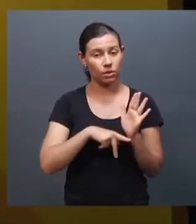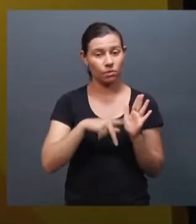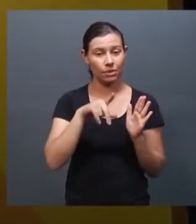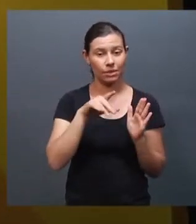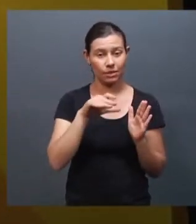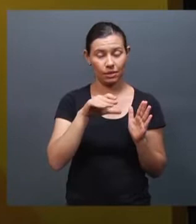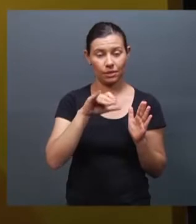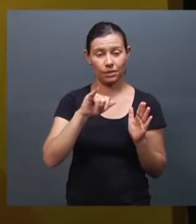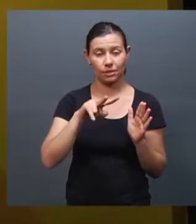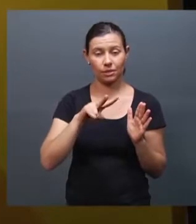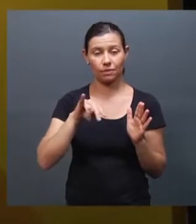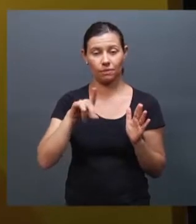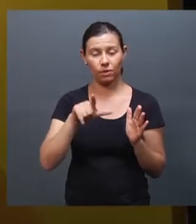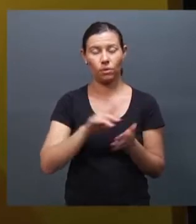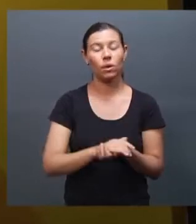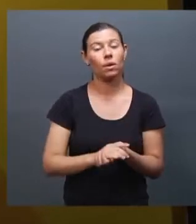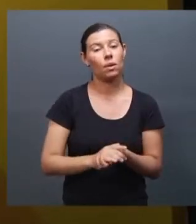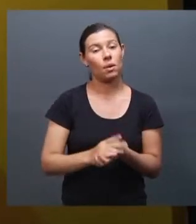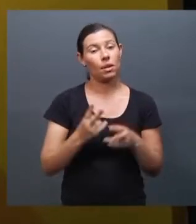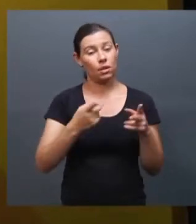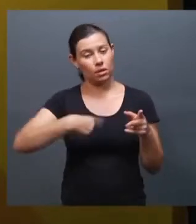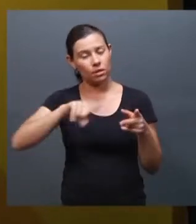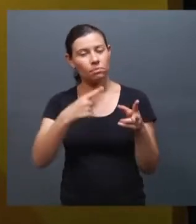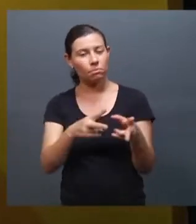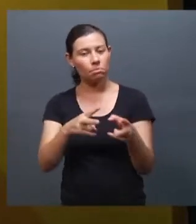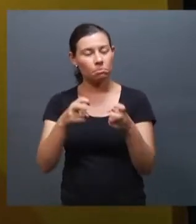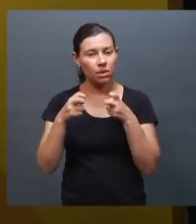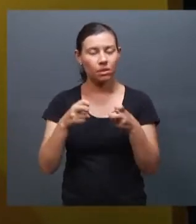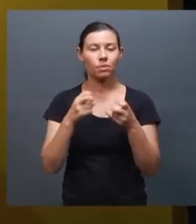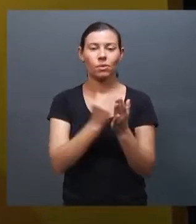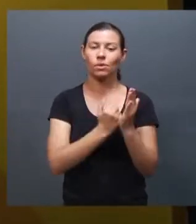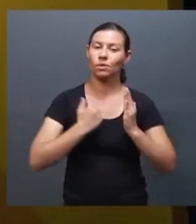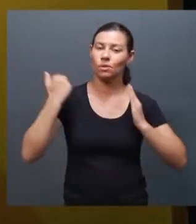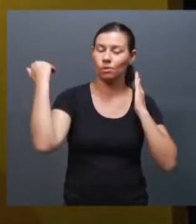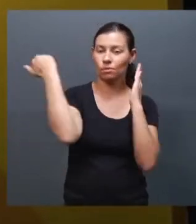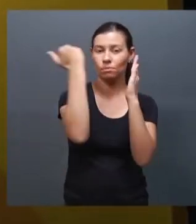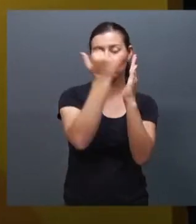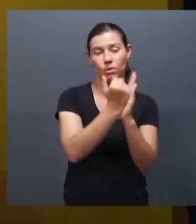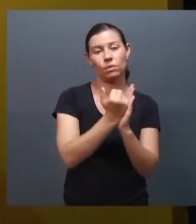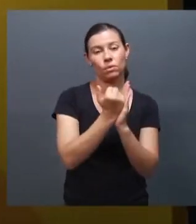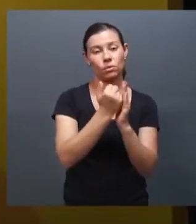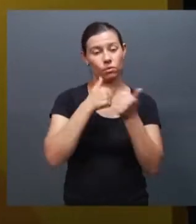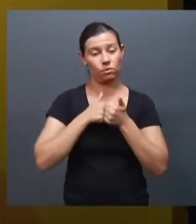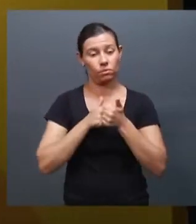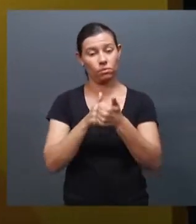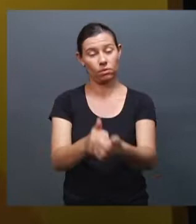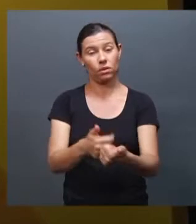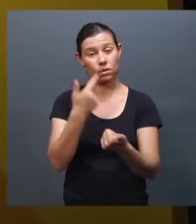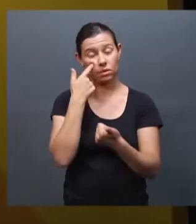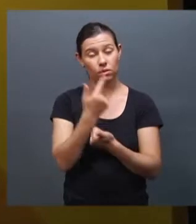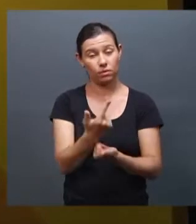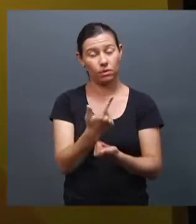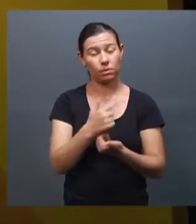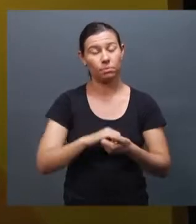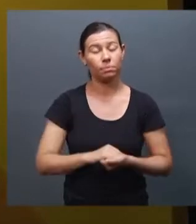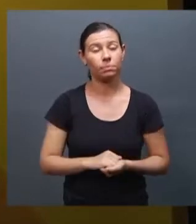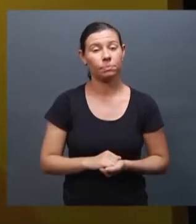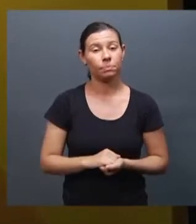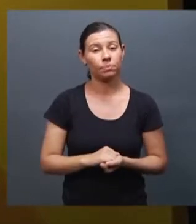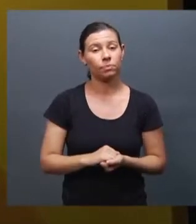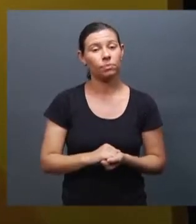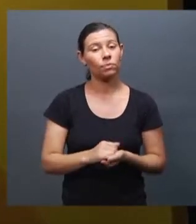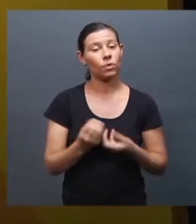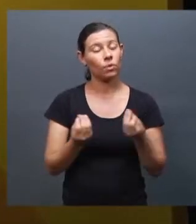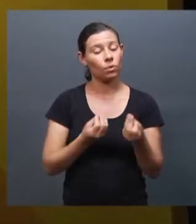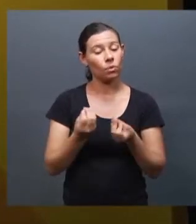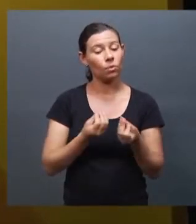teve um crescimento muito grande dessa demanda, de acompanhar, de ter um levantamento